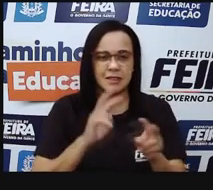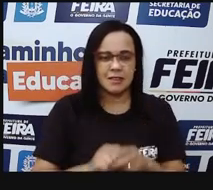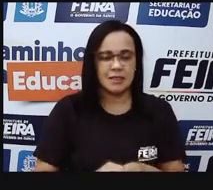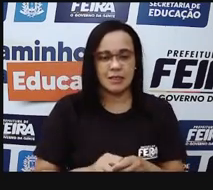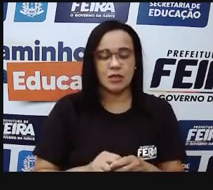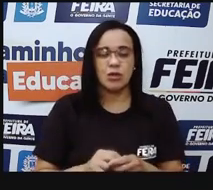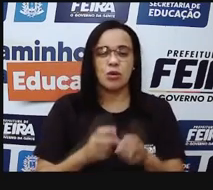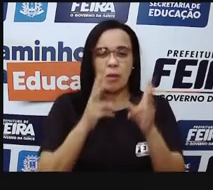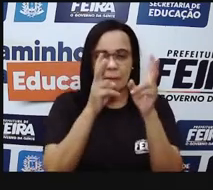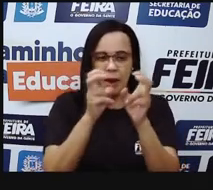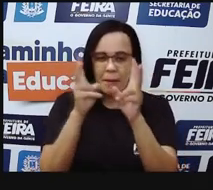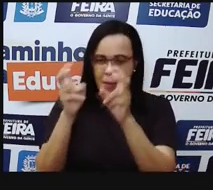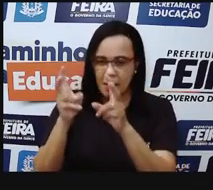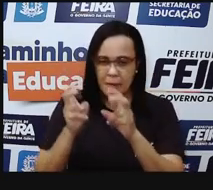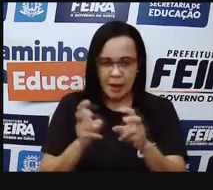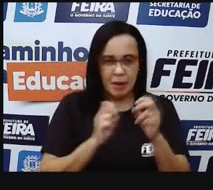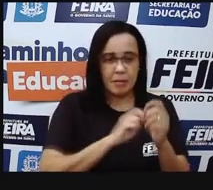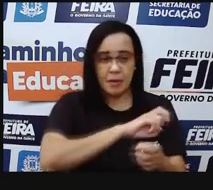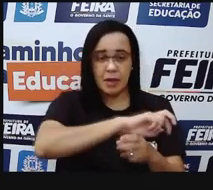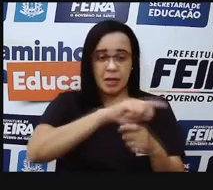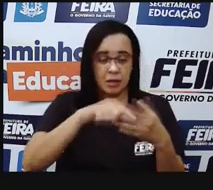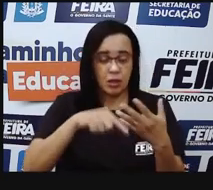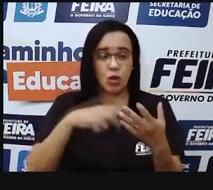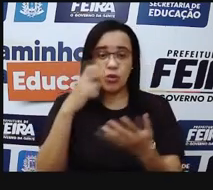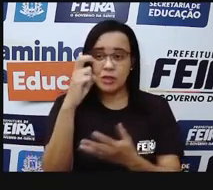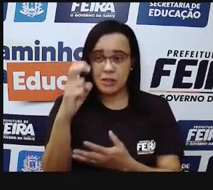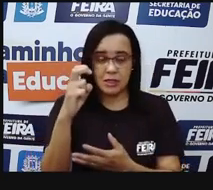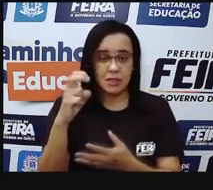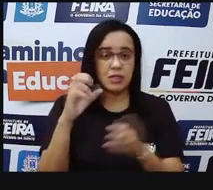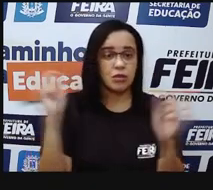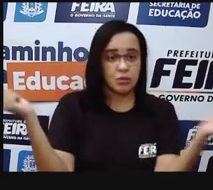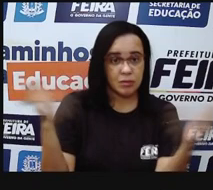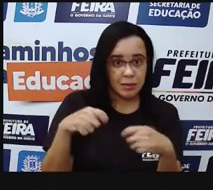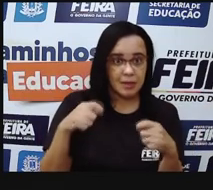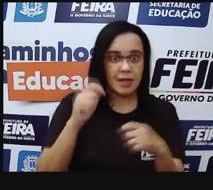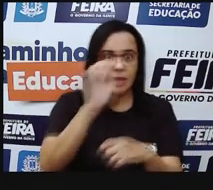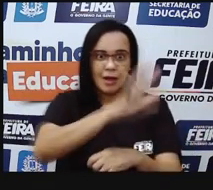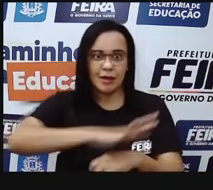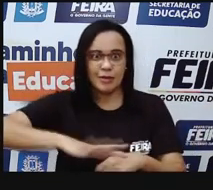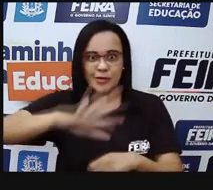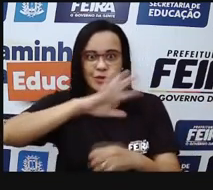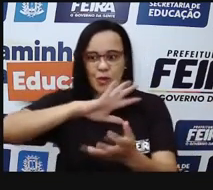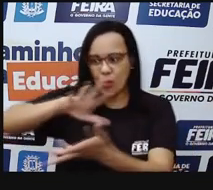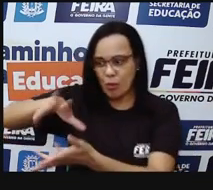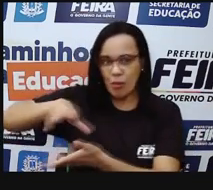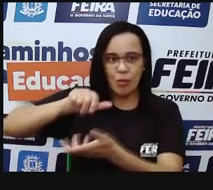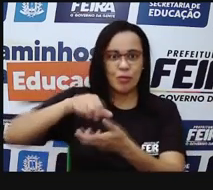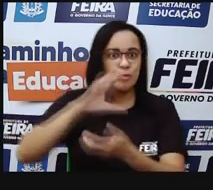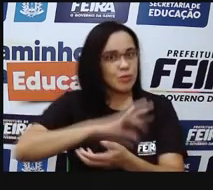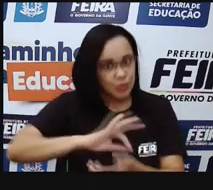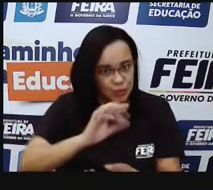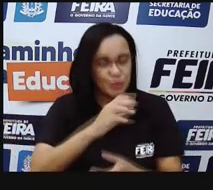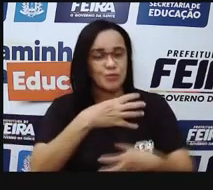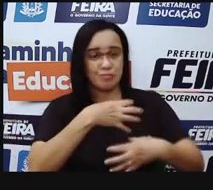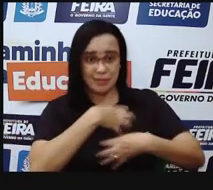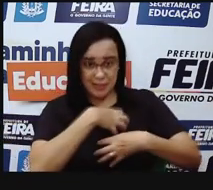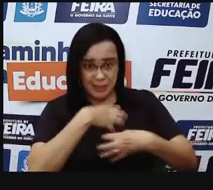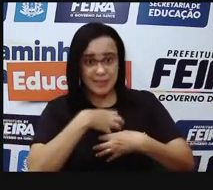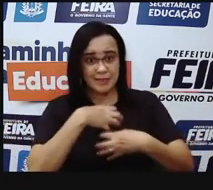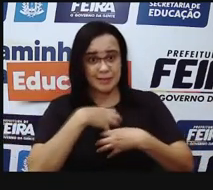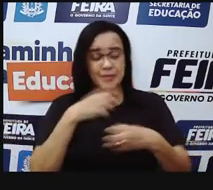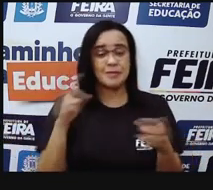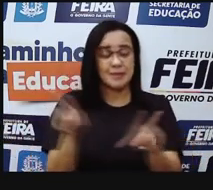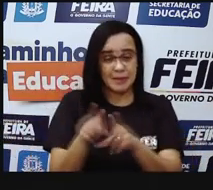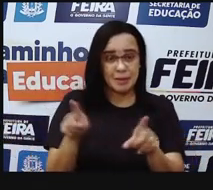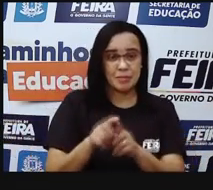perceber o mundo ao nosso redor. Inclusive, perceber a diversidade da vida, das coisas